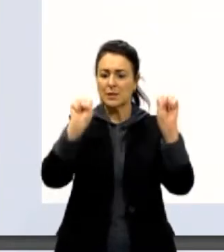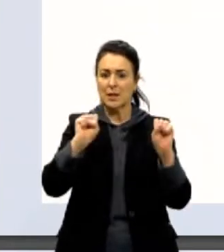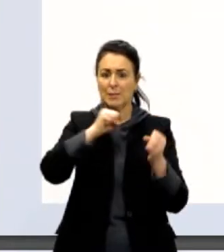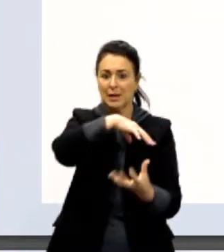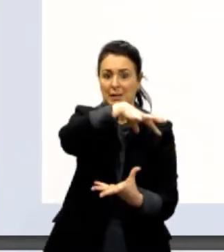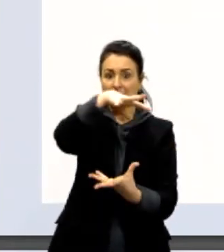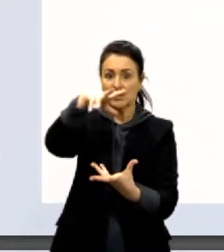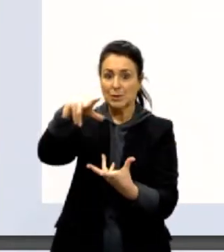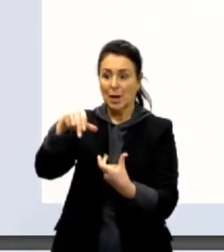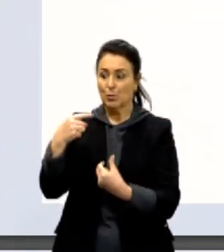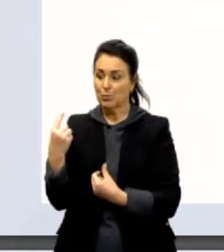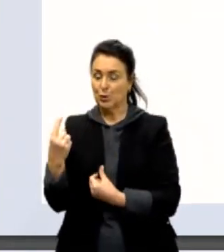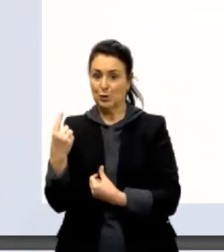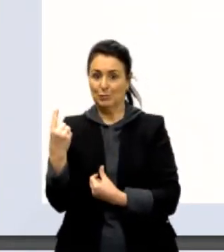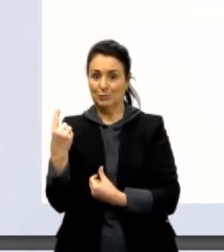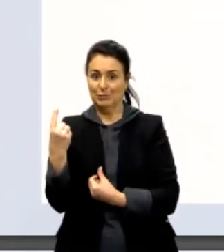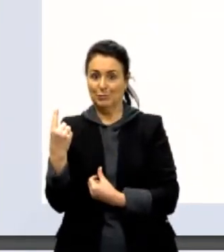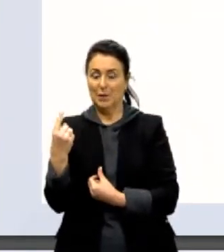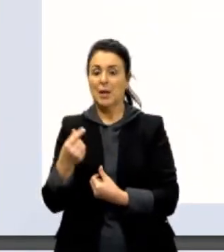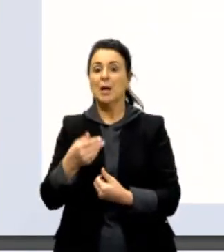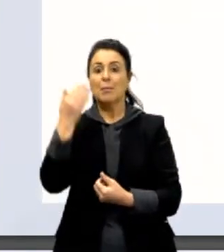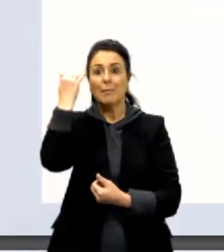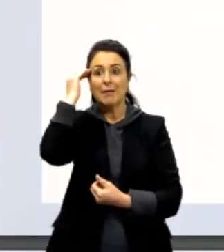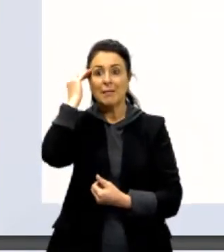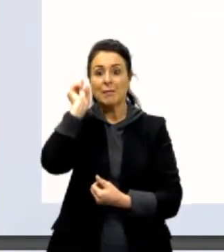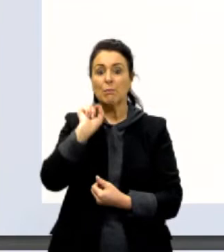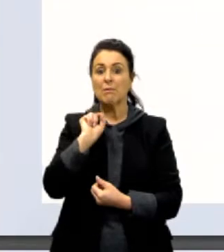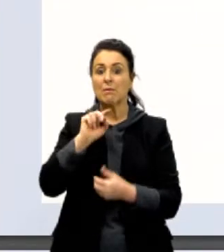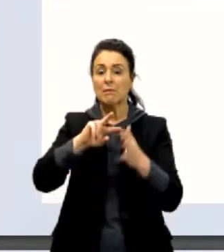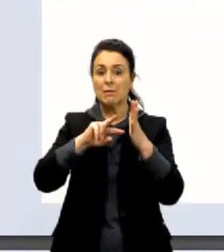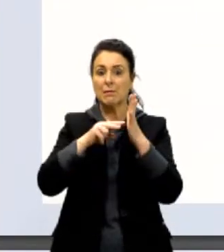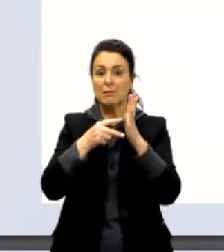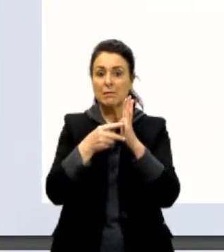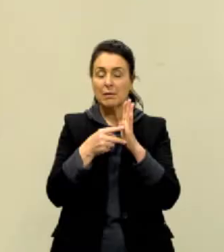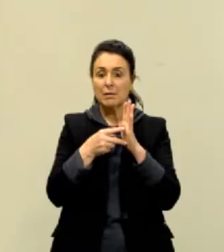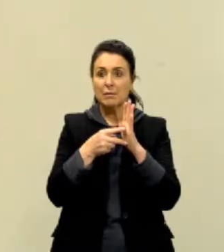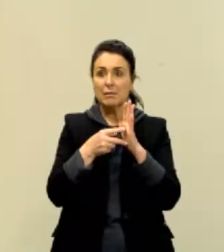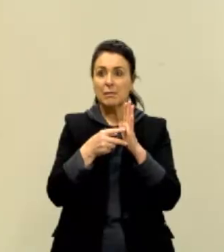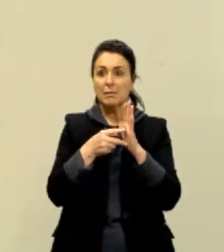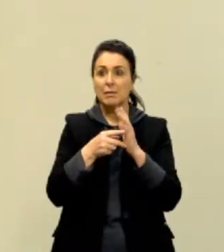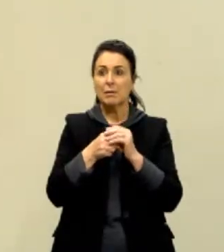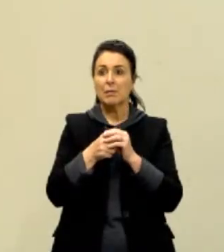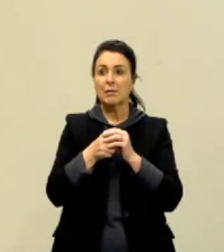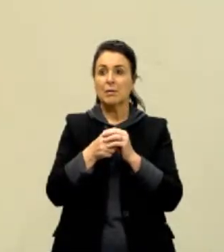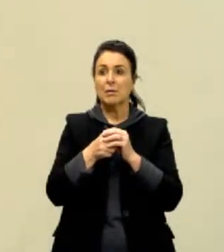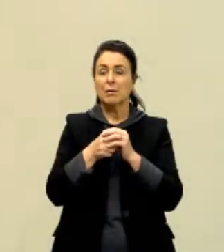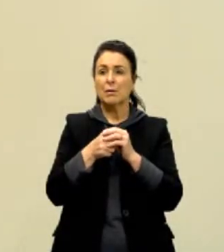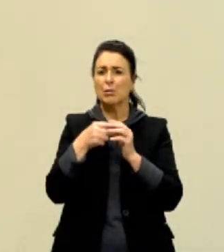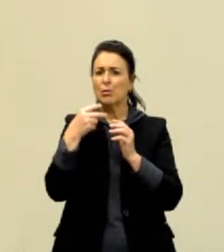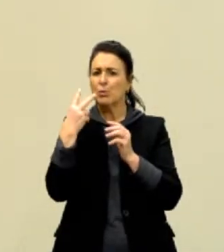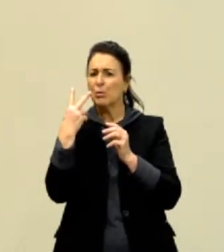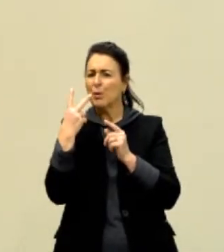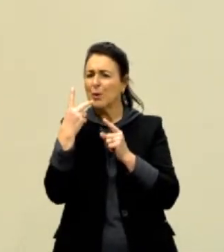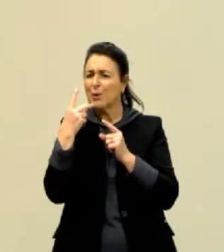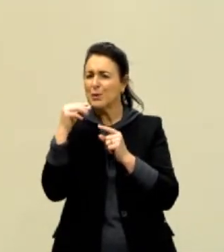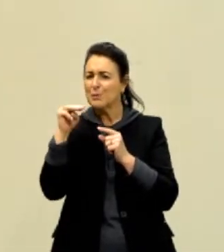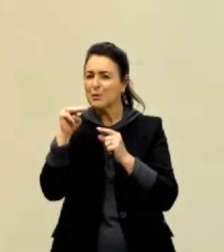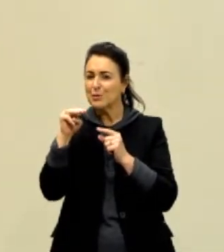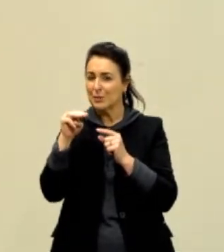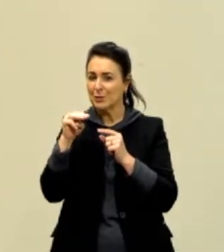Porém, para entender o que é, a gente dá um pulinho. Em dois minutinhos, lá em